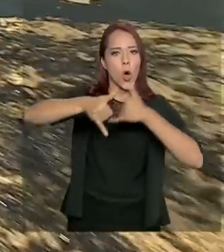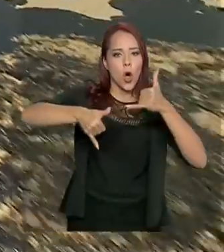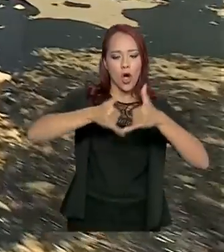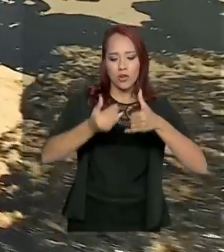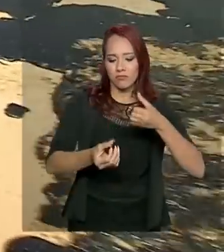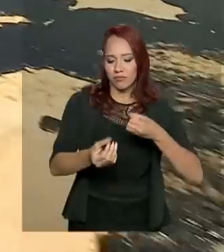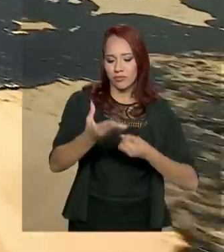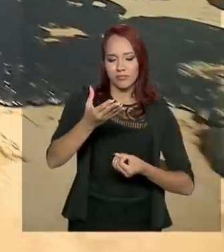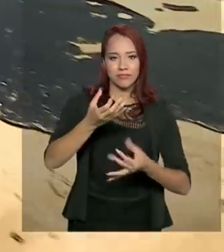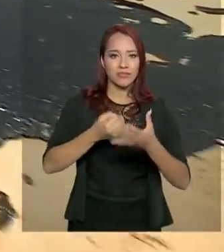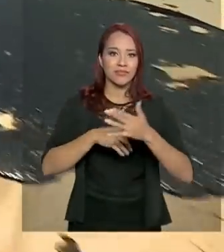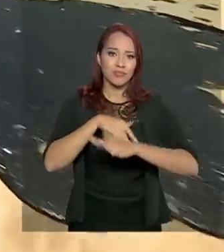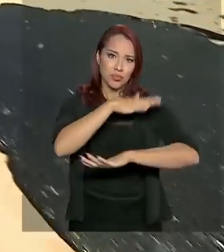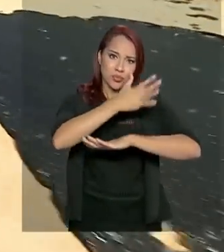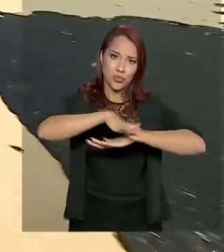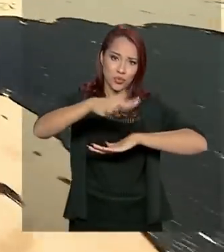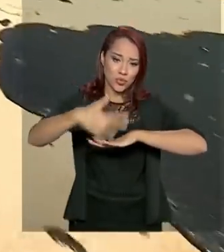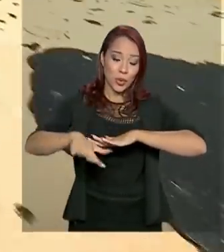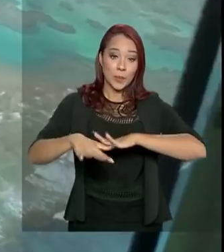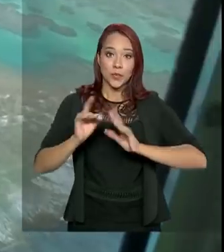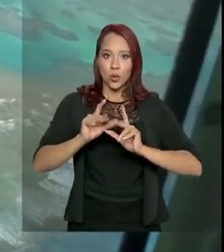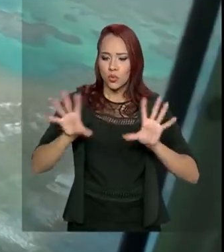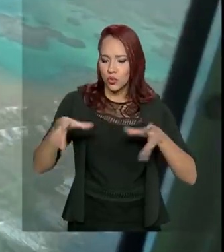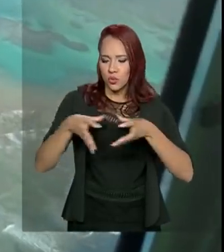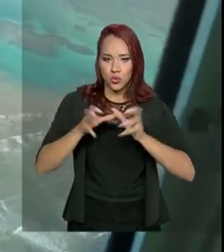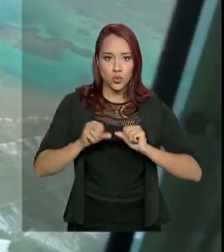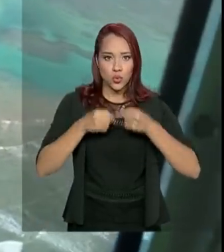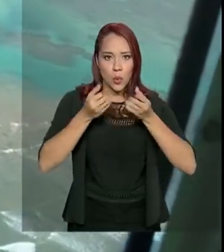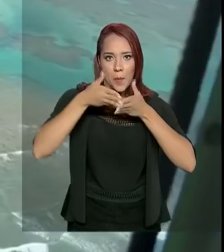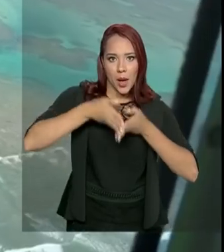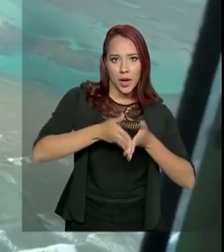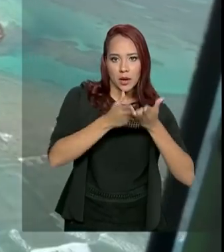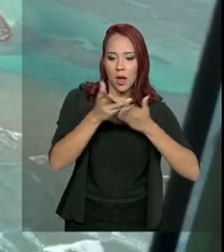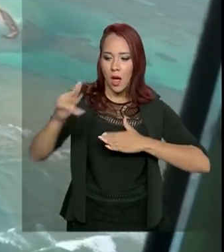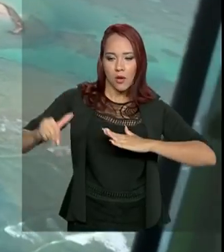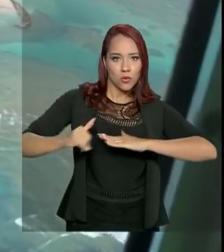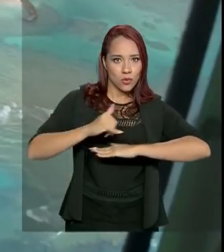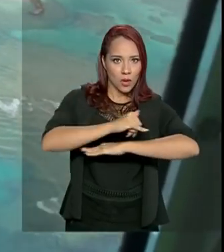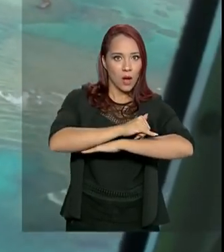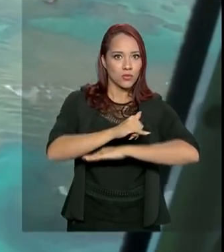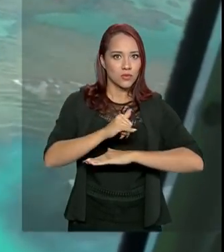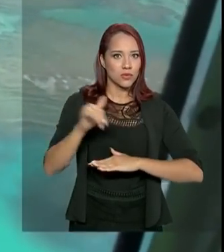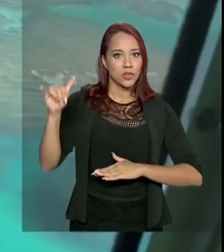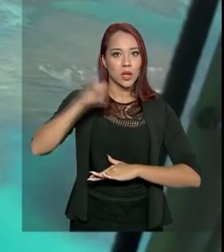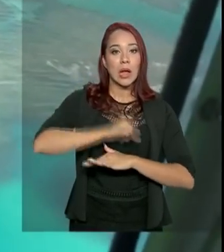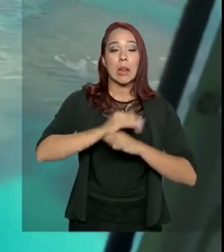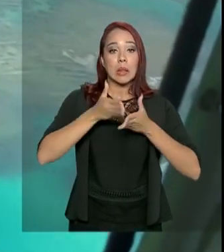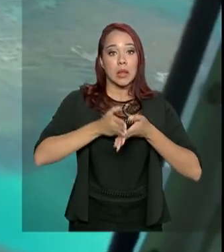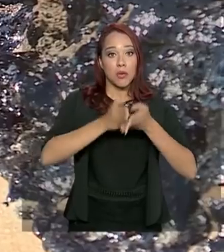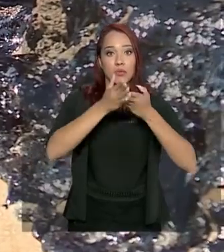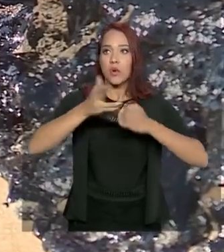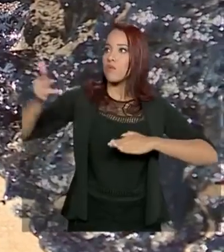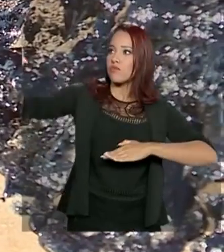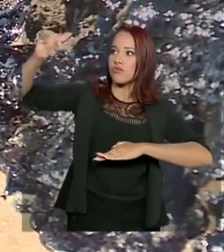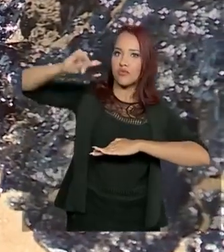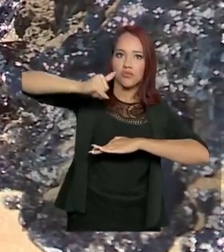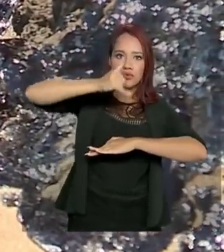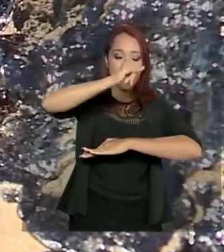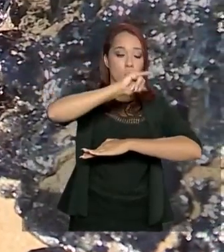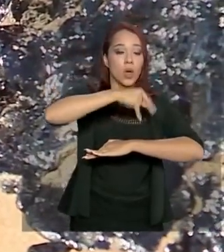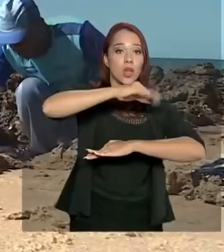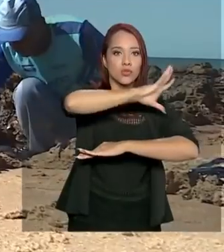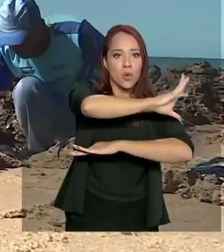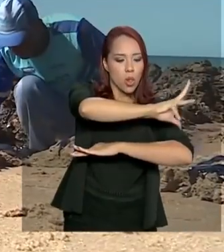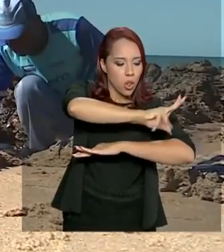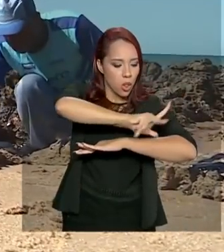óleo no litoral brasileiro. Em um esforço conjunto, Marinha e Aeronáutica empregaram navios e aeronaves na missão de